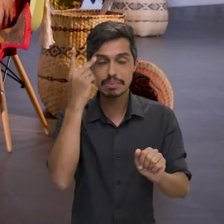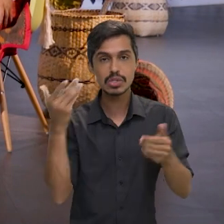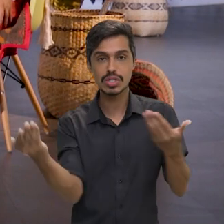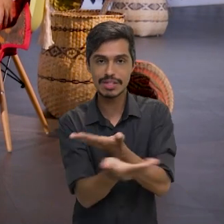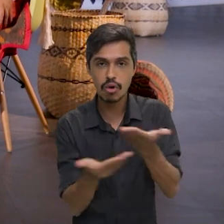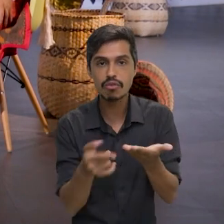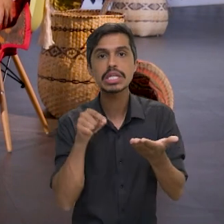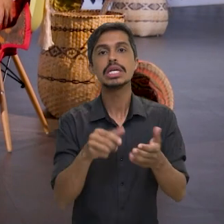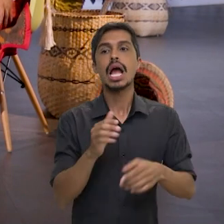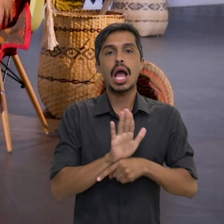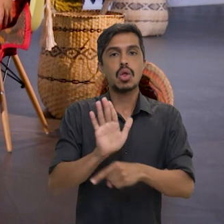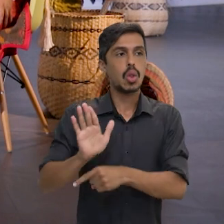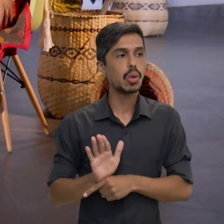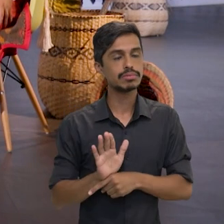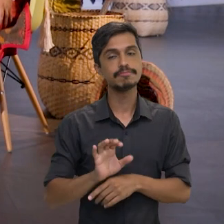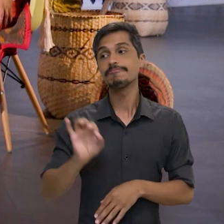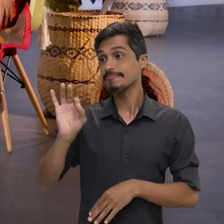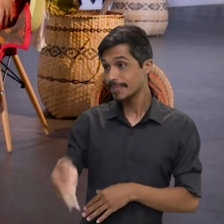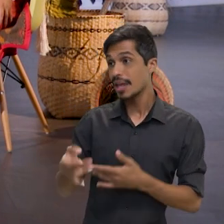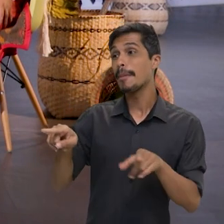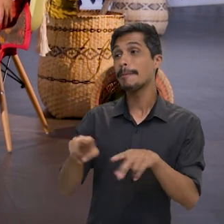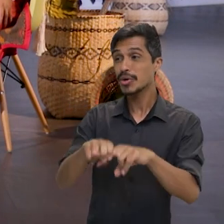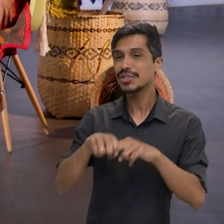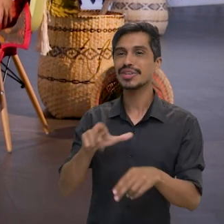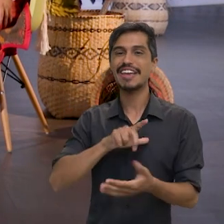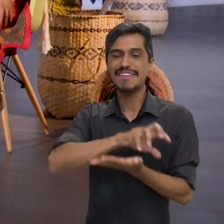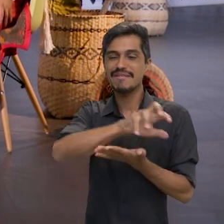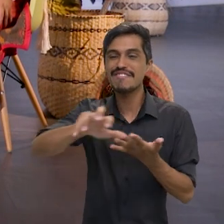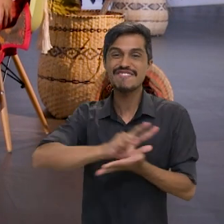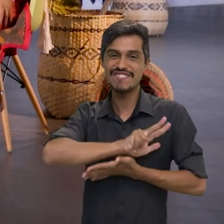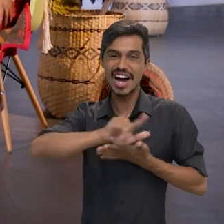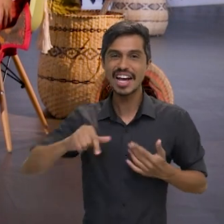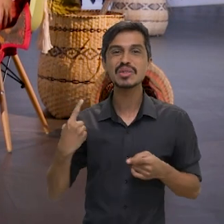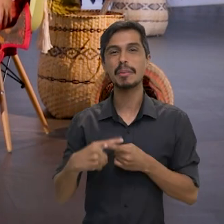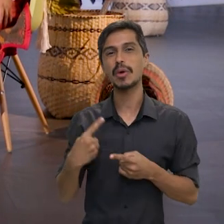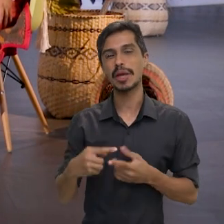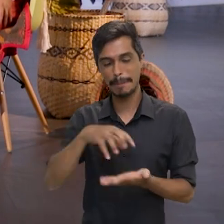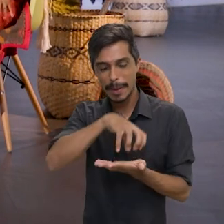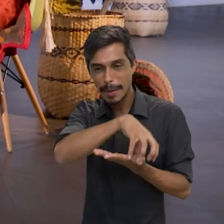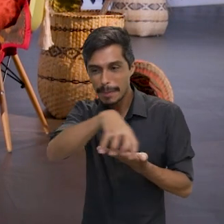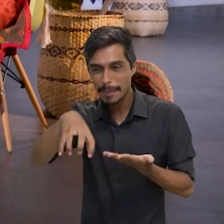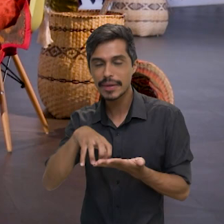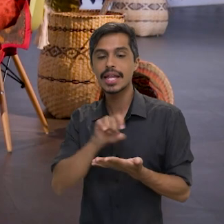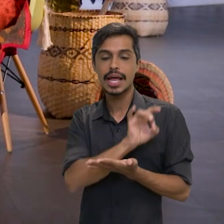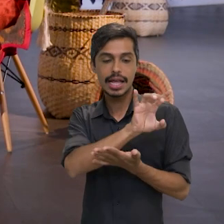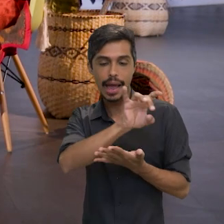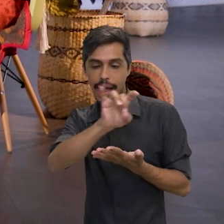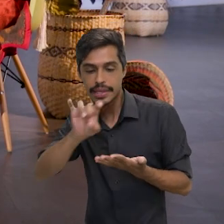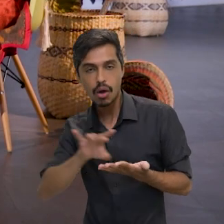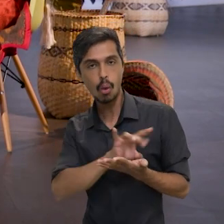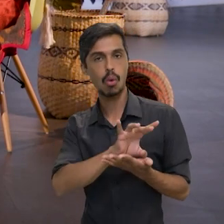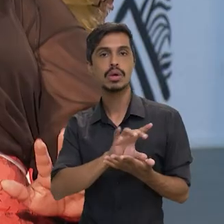os envolvidos, né? Sim, por isso que envolve tantos órgãos, né? Porque é exatamente para cada um